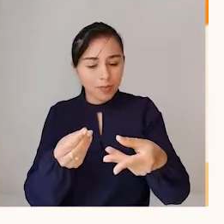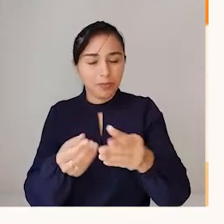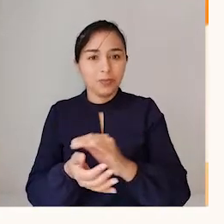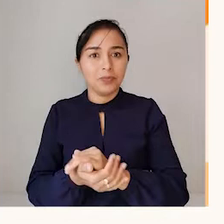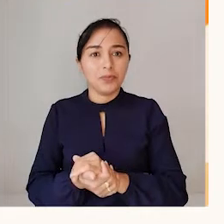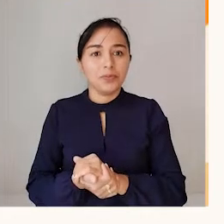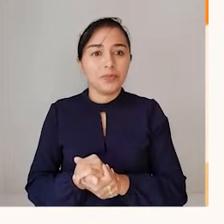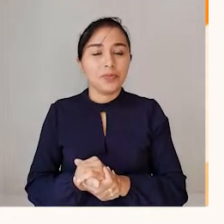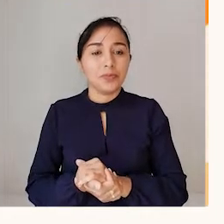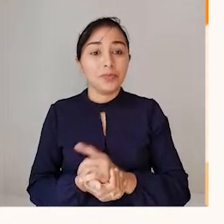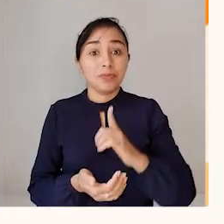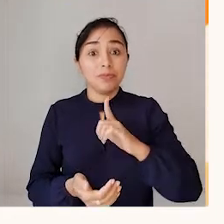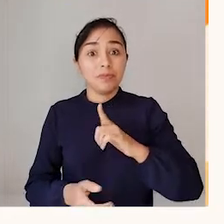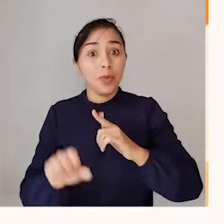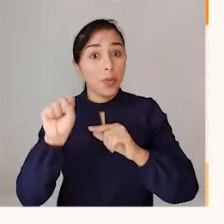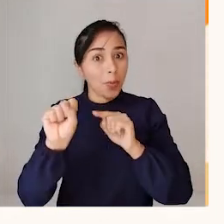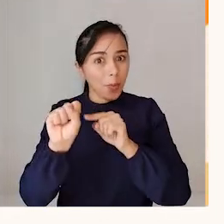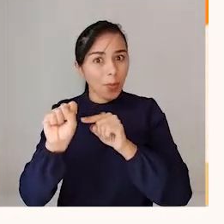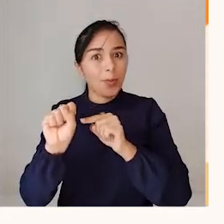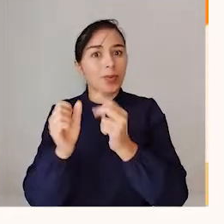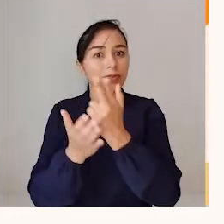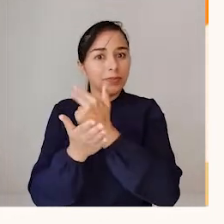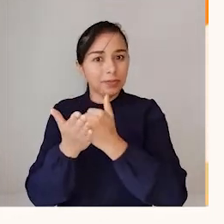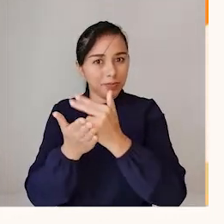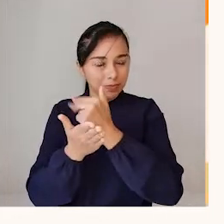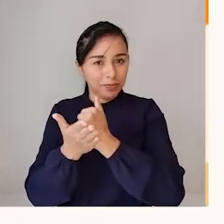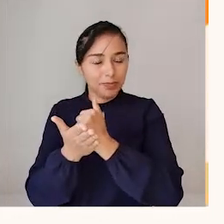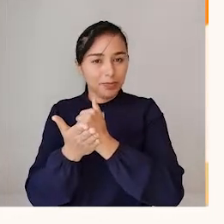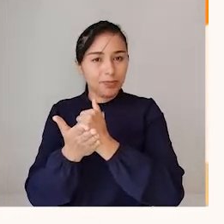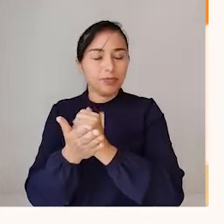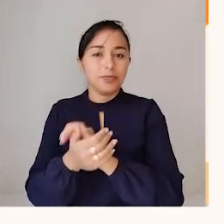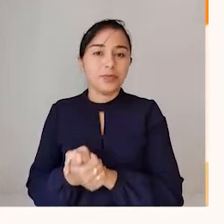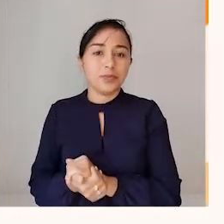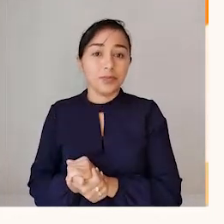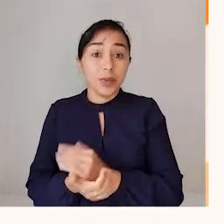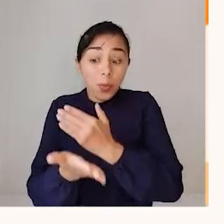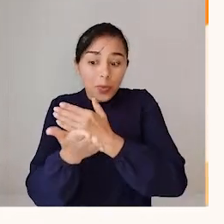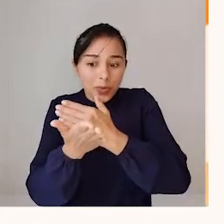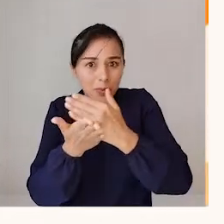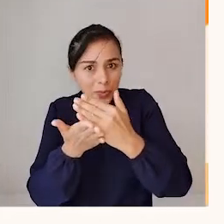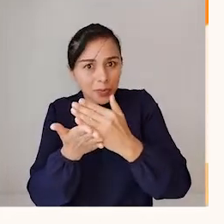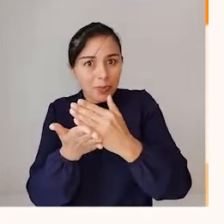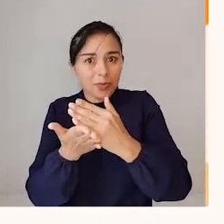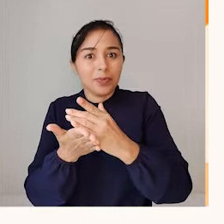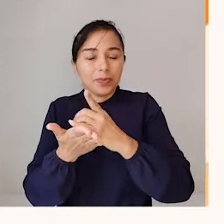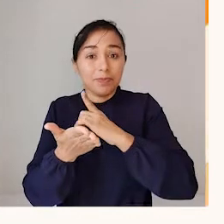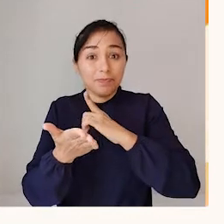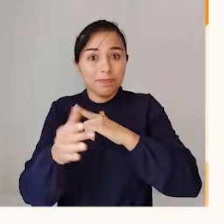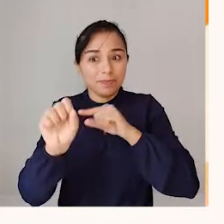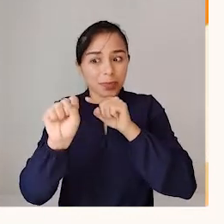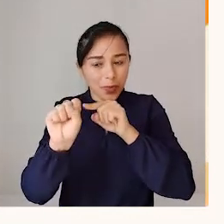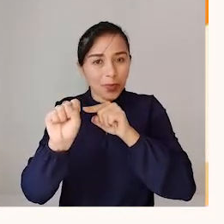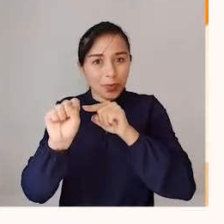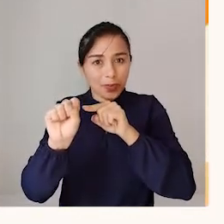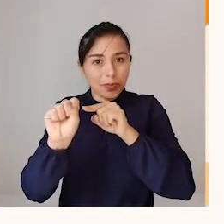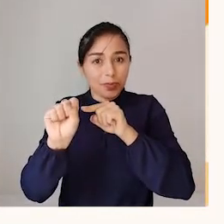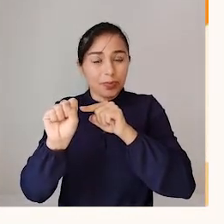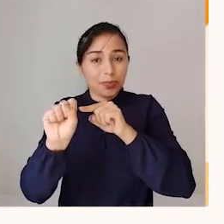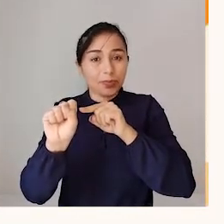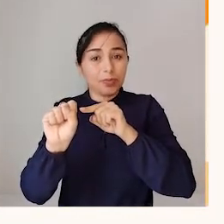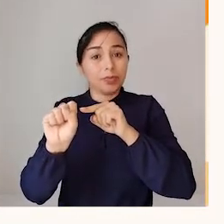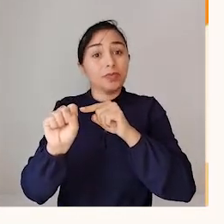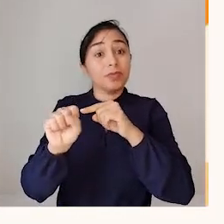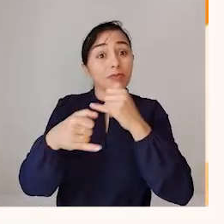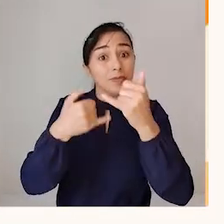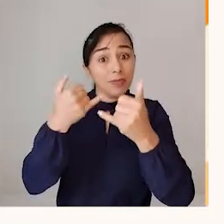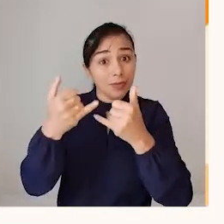figurinhas. Então, essa é a quantidade inicial. A gente pode até identificar aqui essa quantidade, que é o oito. E ele